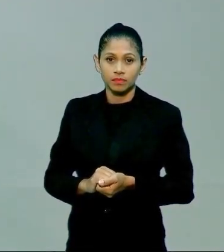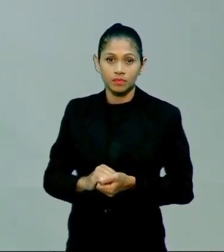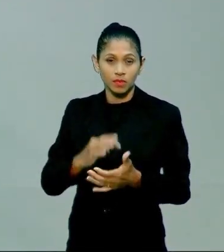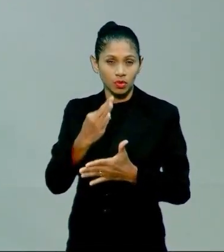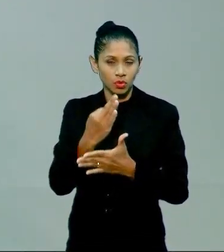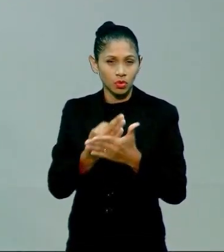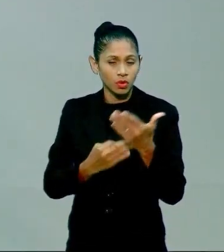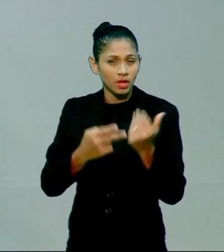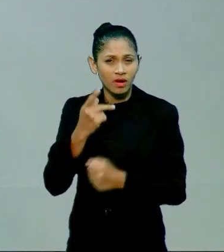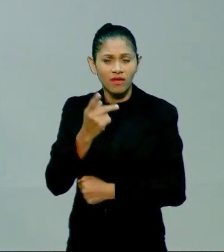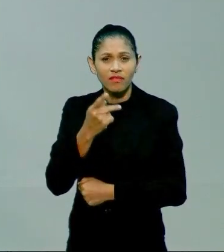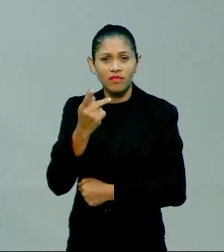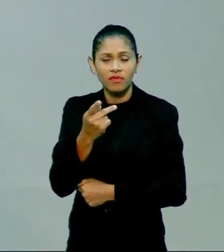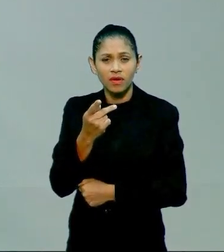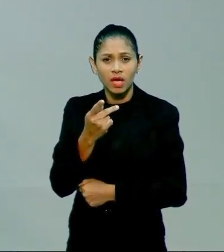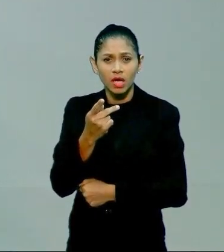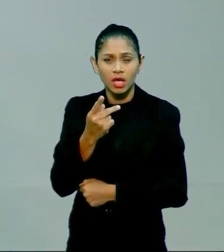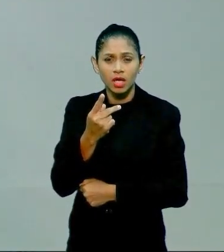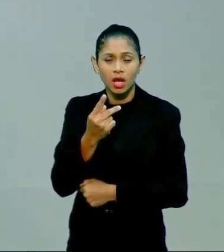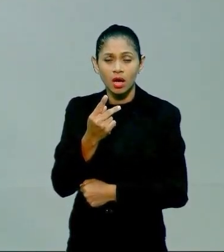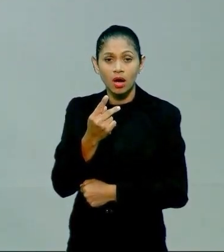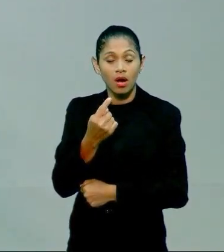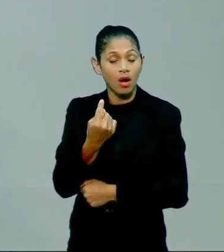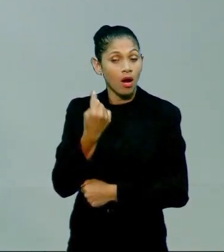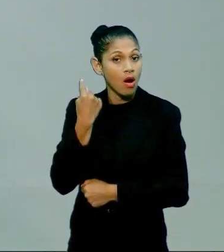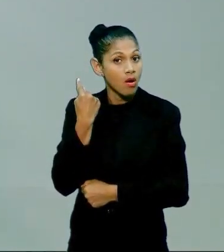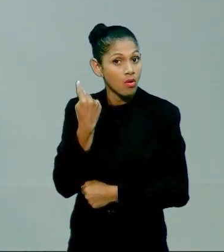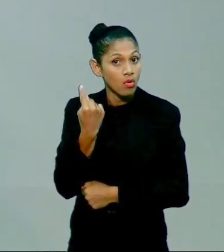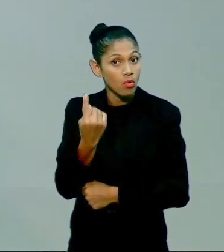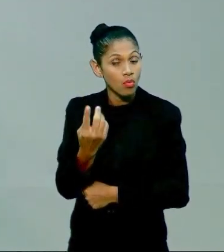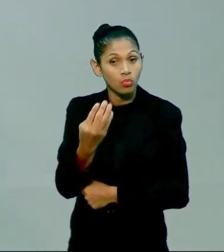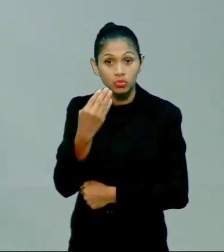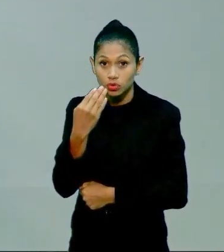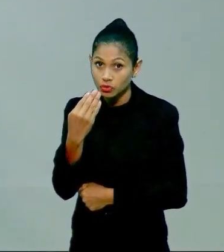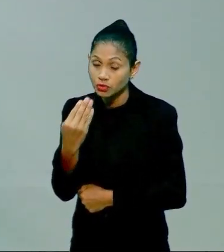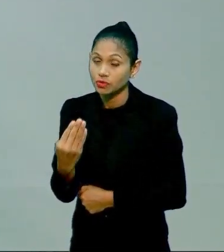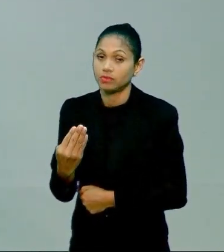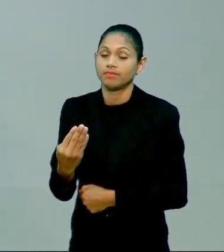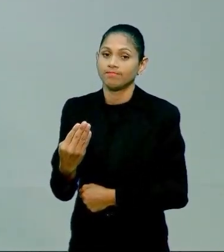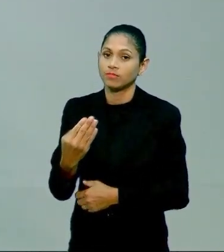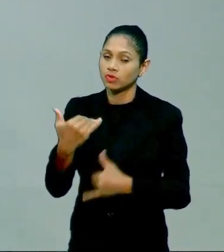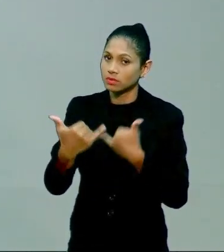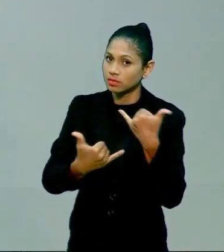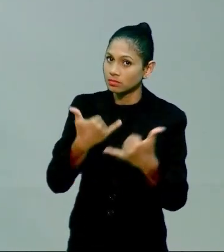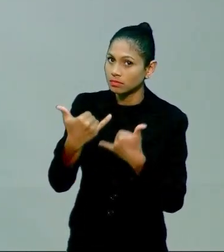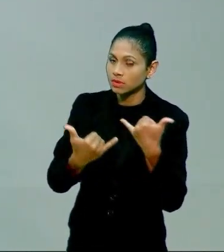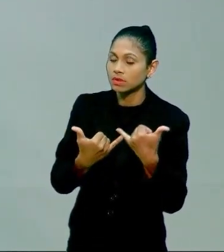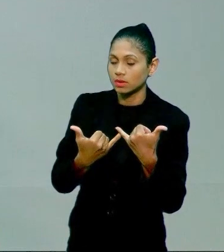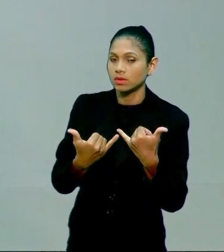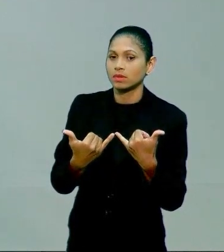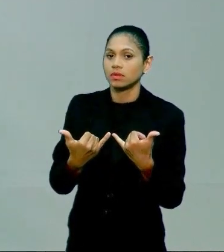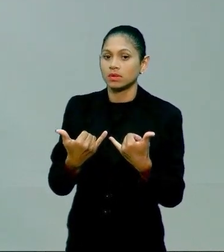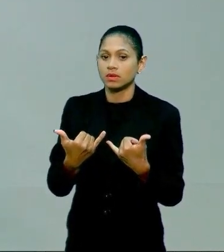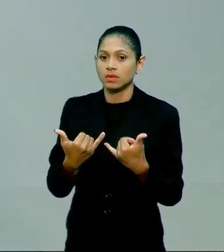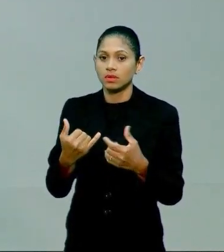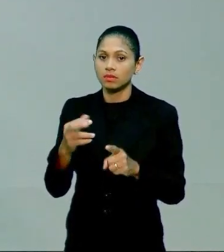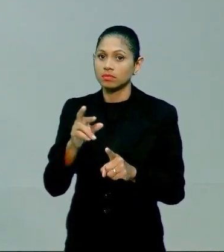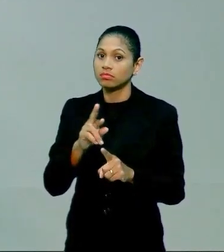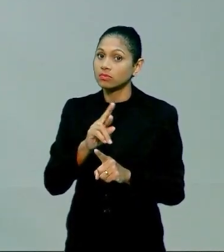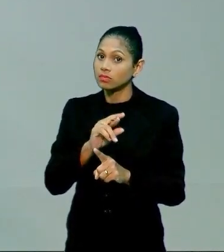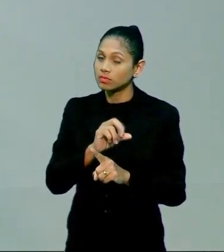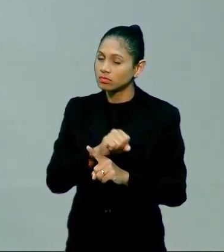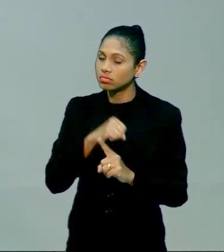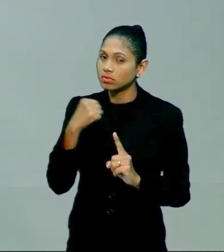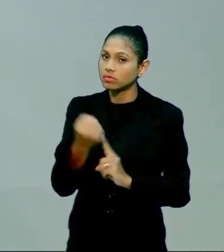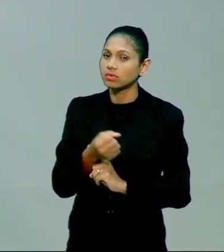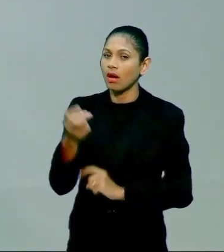falando ali inicialmente de um tipo de brincadeira que nos relatos históricos foram praticados será que a gente vai precisar buscar essa informação no texto vamos ler